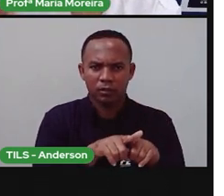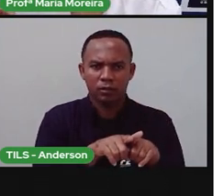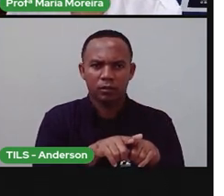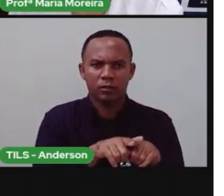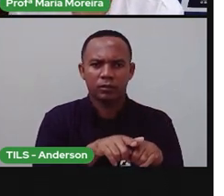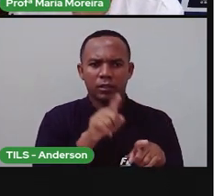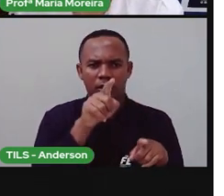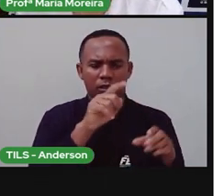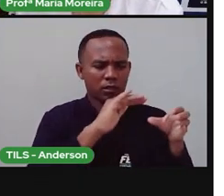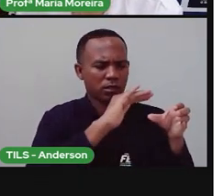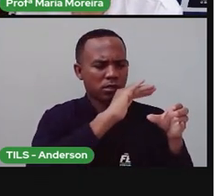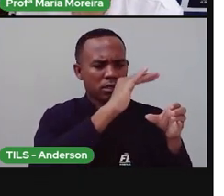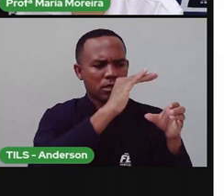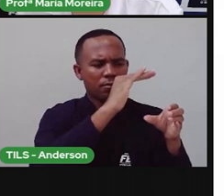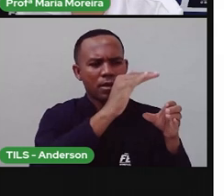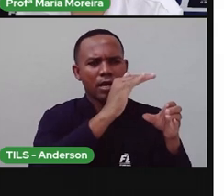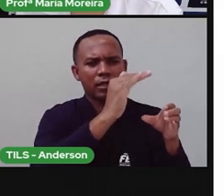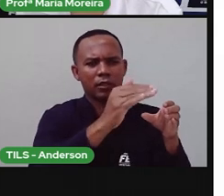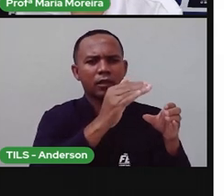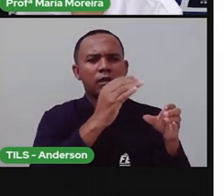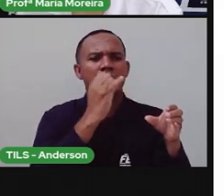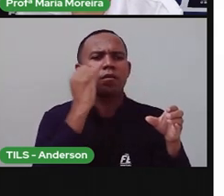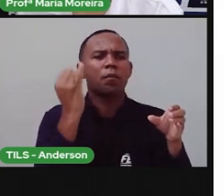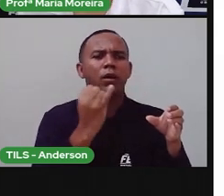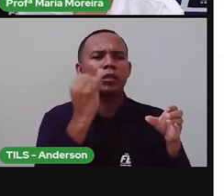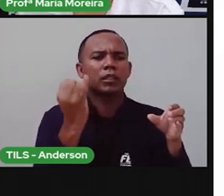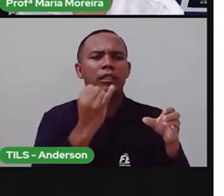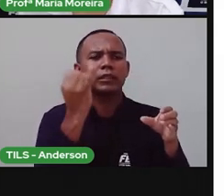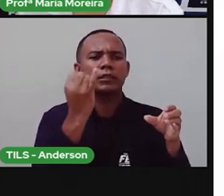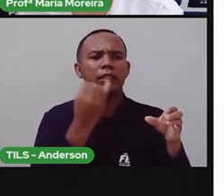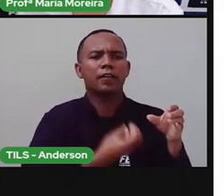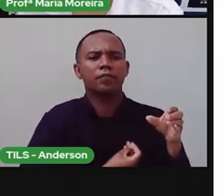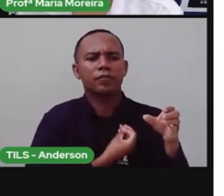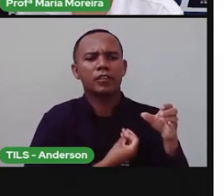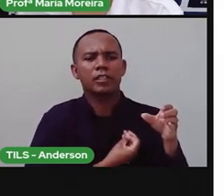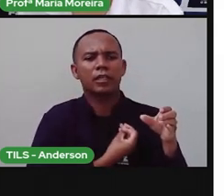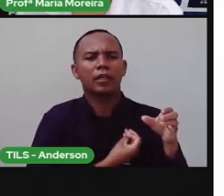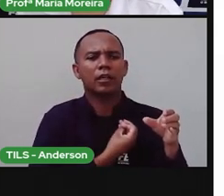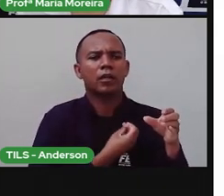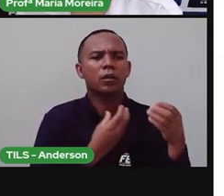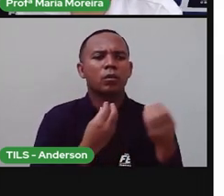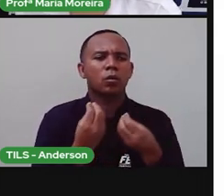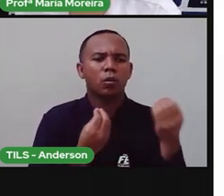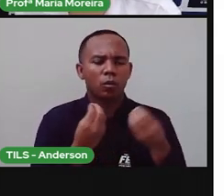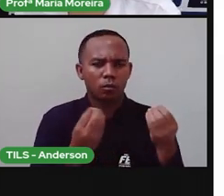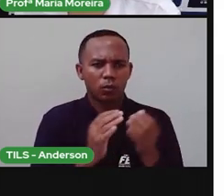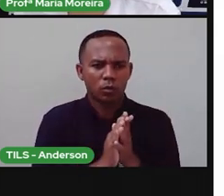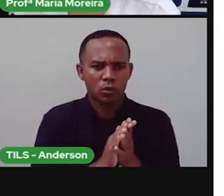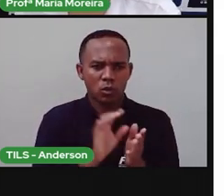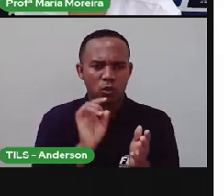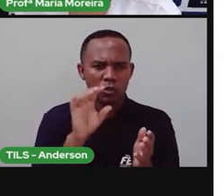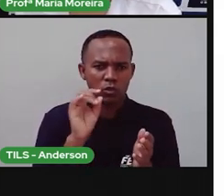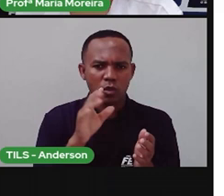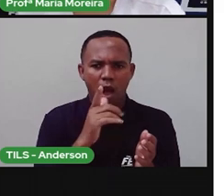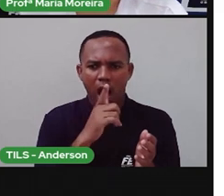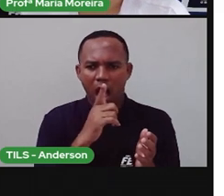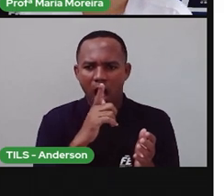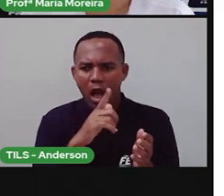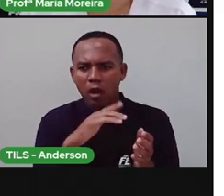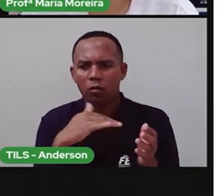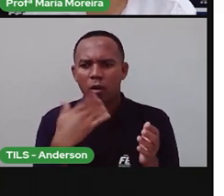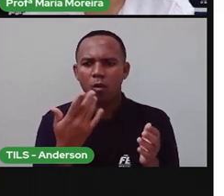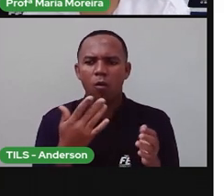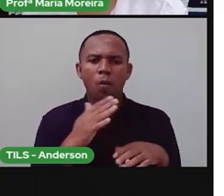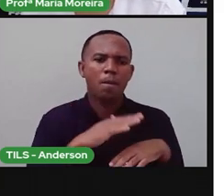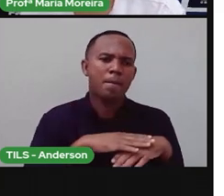Essa camada, qual a importância dela para a nossa sobrevivência? Será que é só o consumo de água ou tem mais alguma coisa?